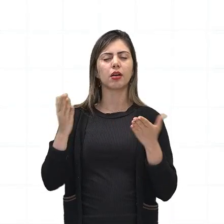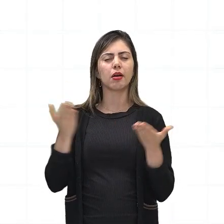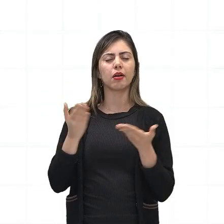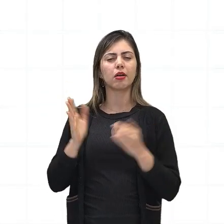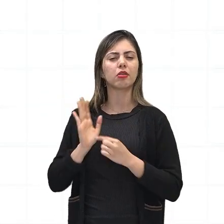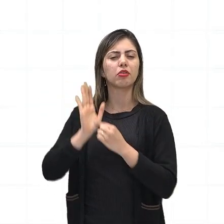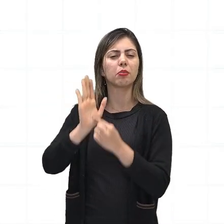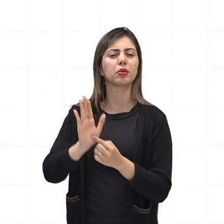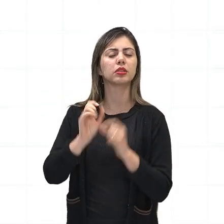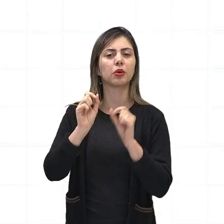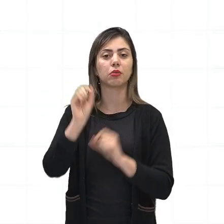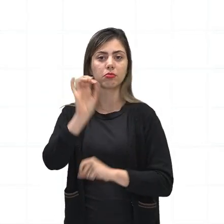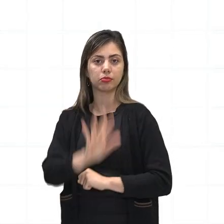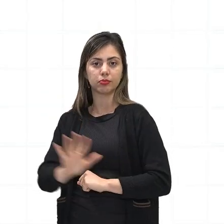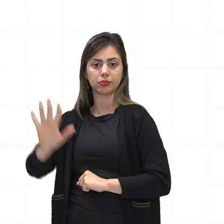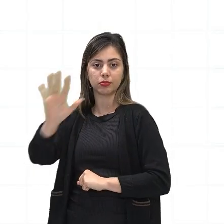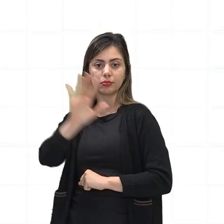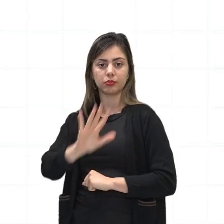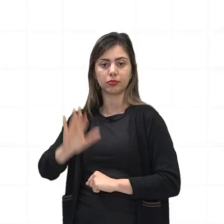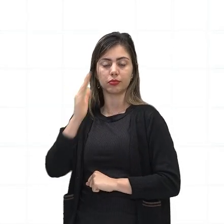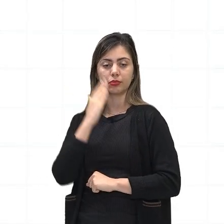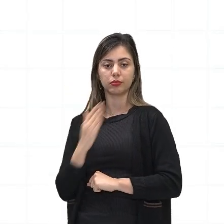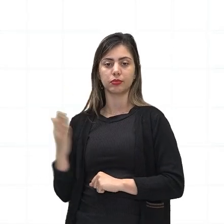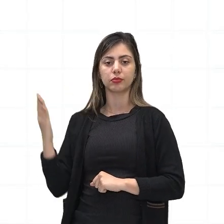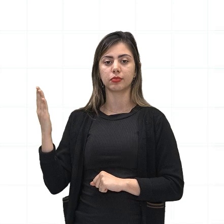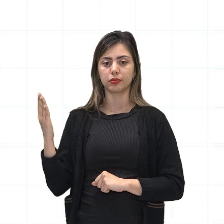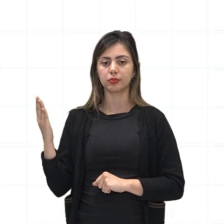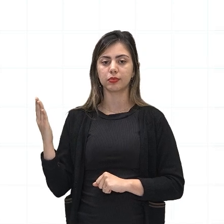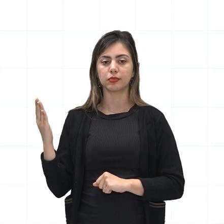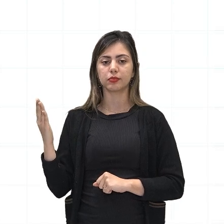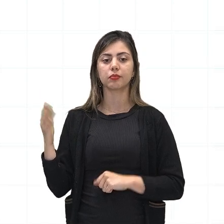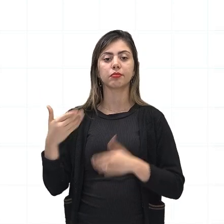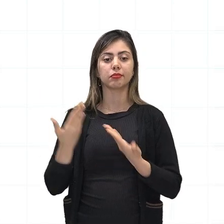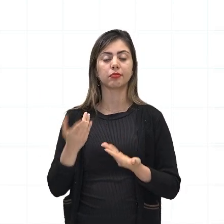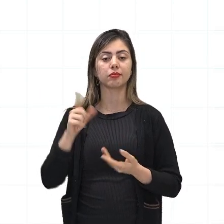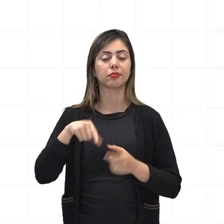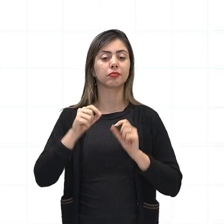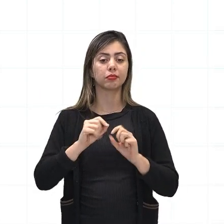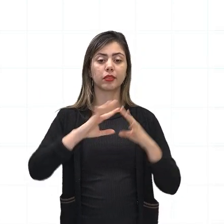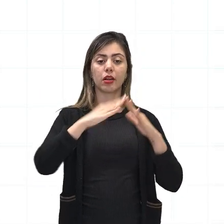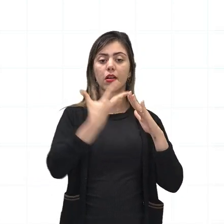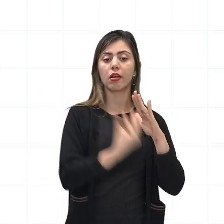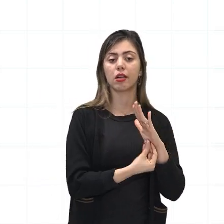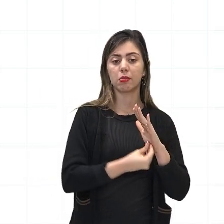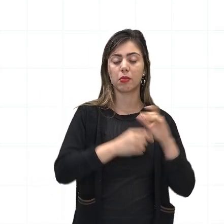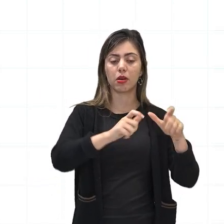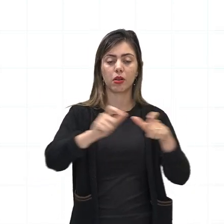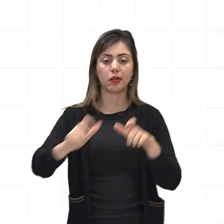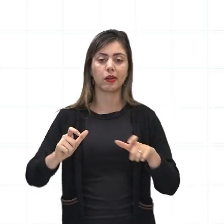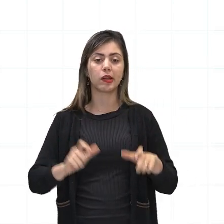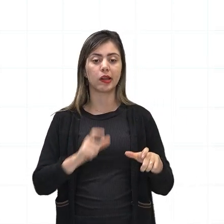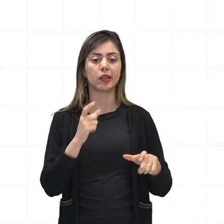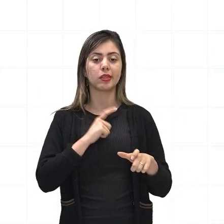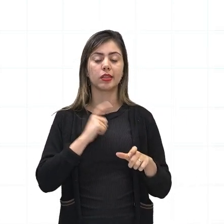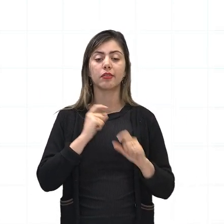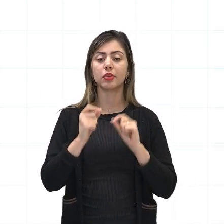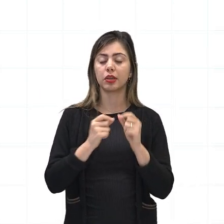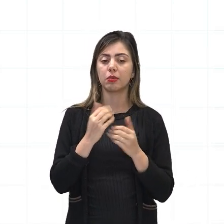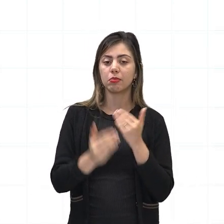esse mapa aqui, ó. Terras quilombolas em processo de regularização no INCRA e